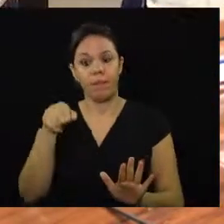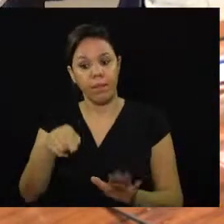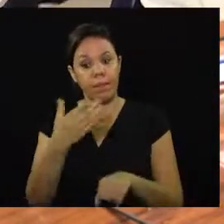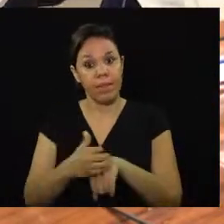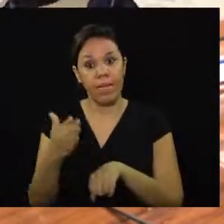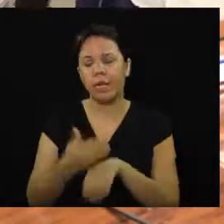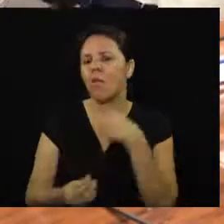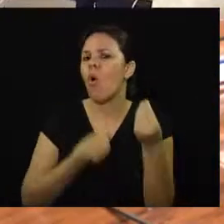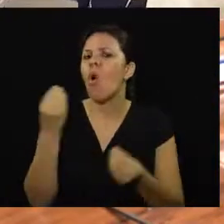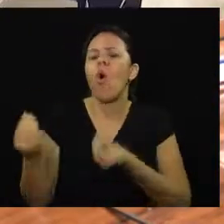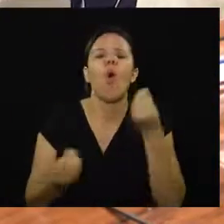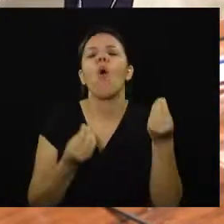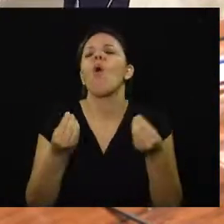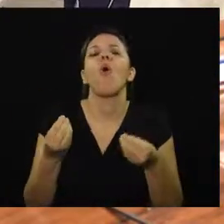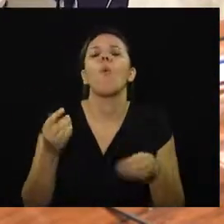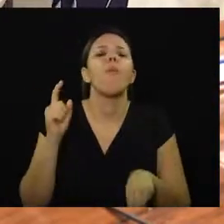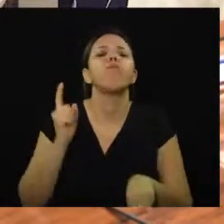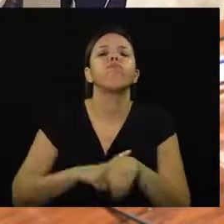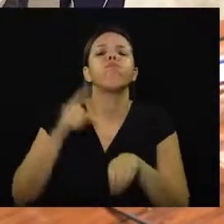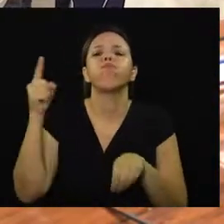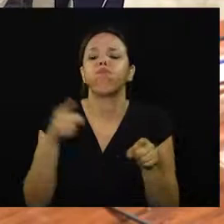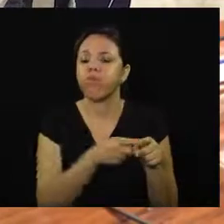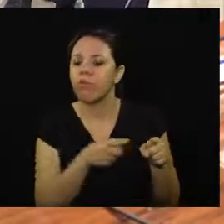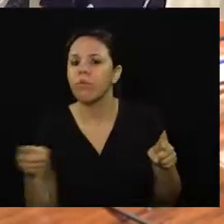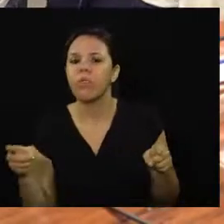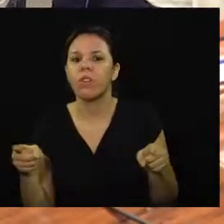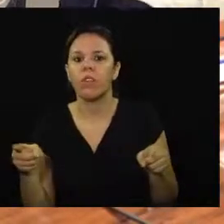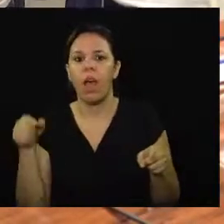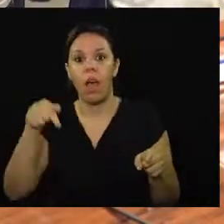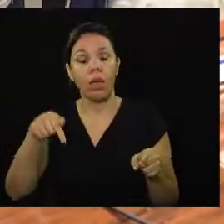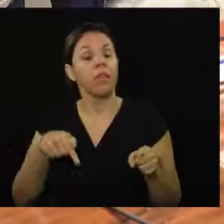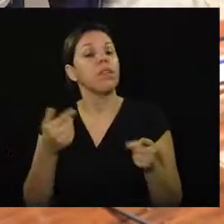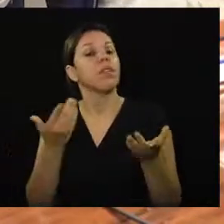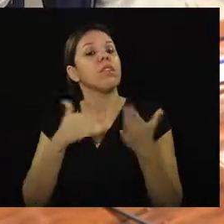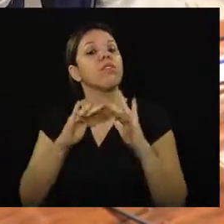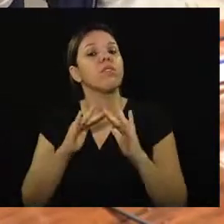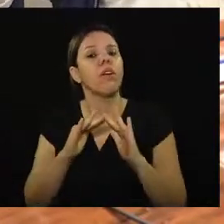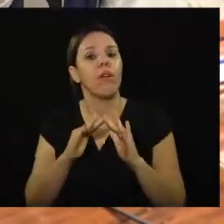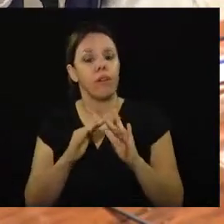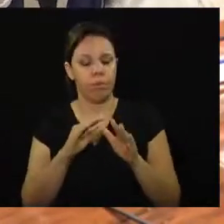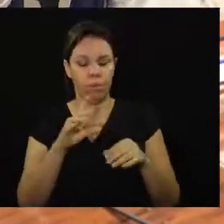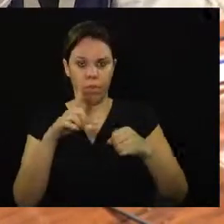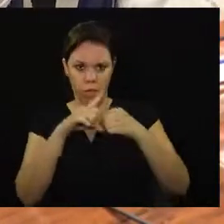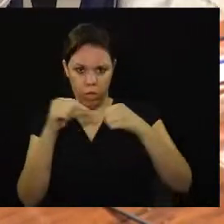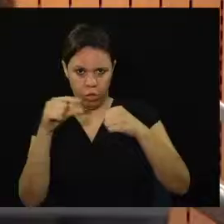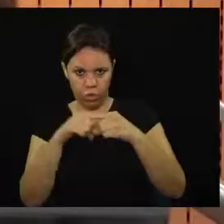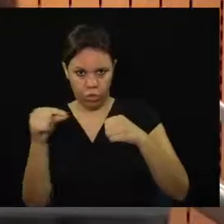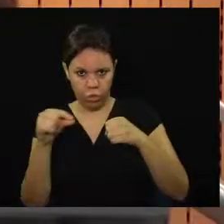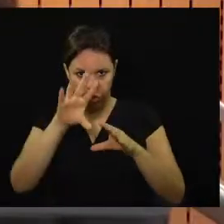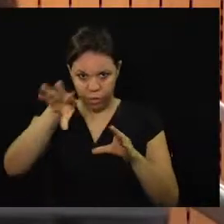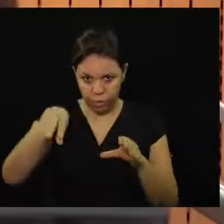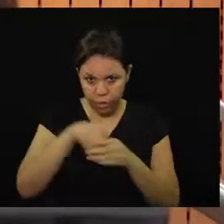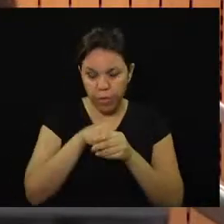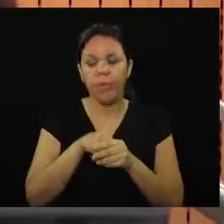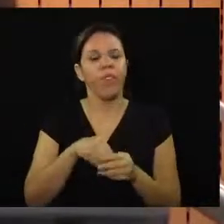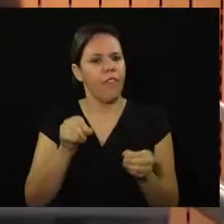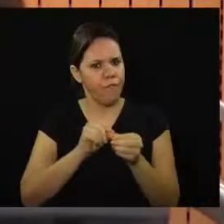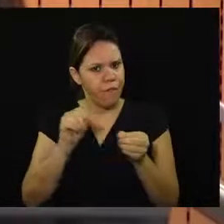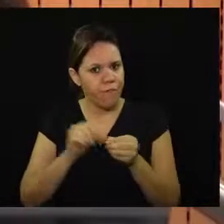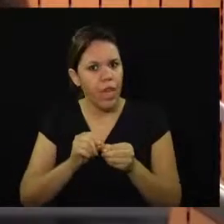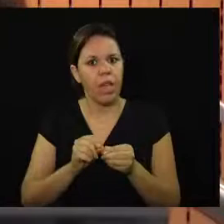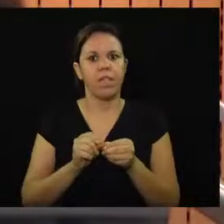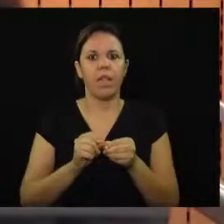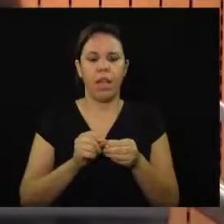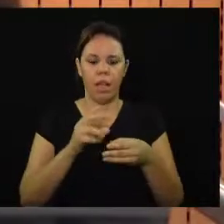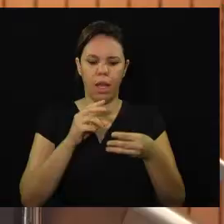seria feito em que momento do período da escola? Aqui no artigo eu coloquei que esse treinamento seria feito semestralmente,